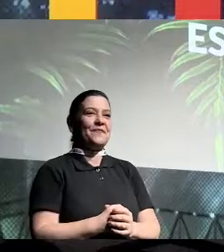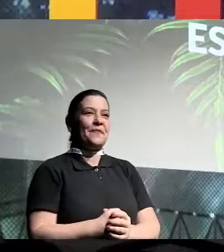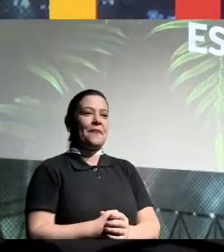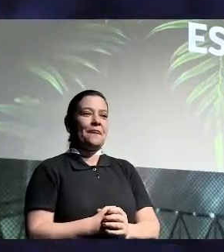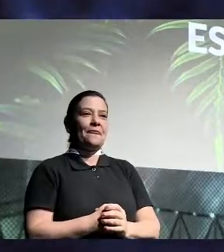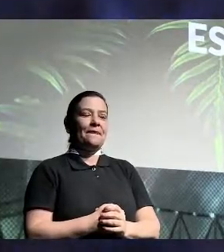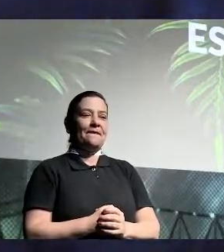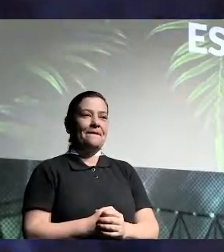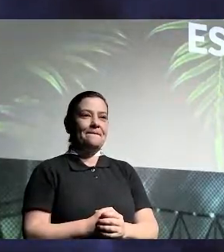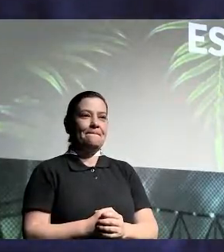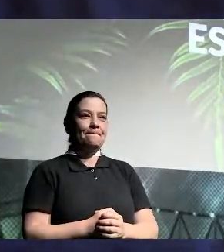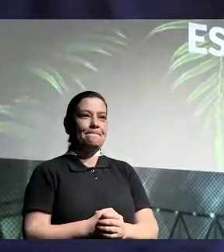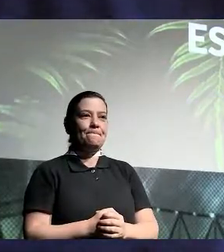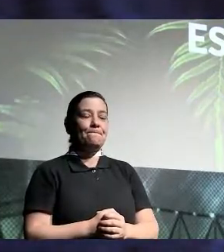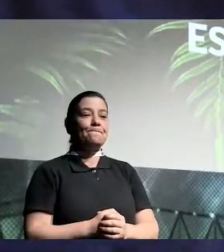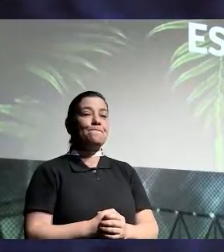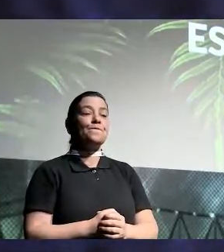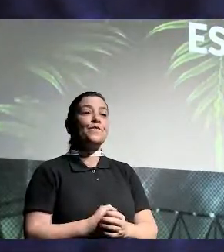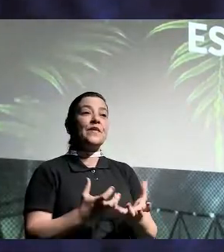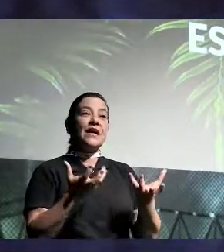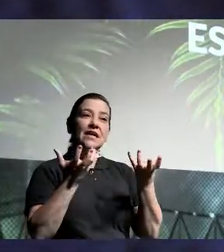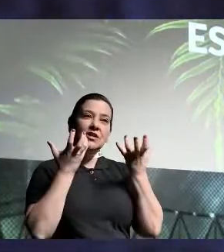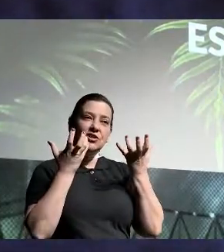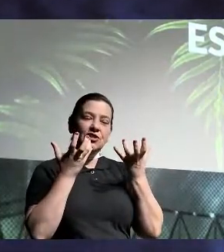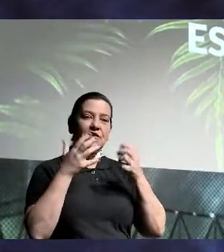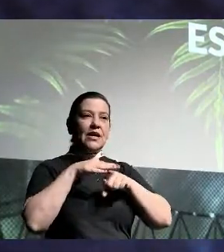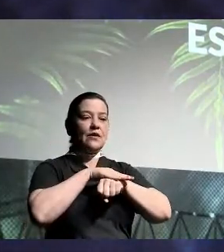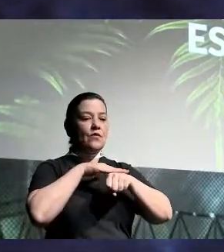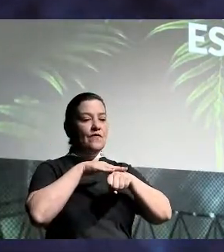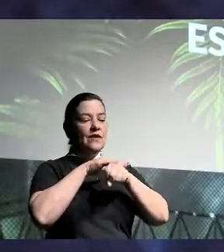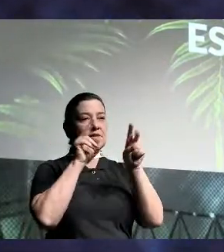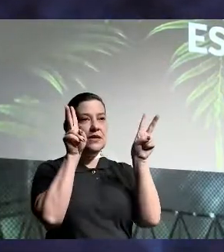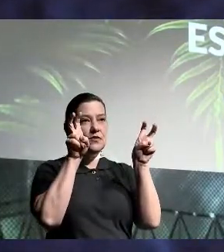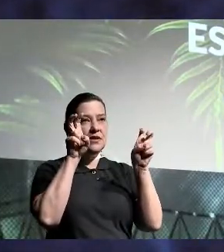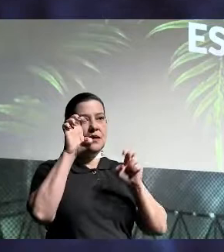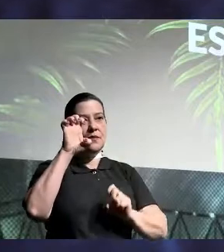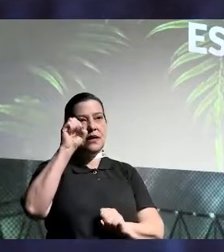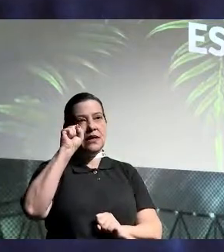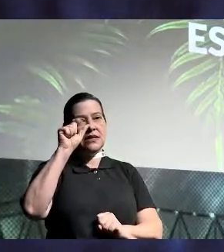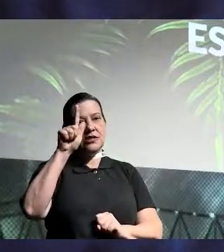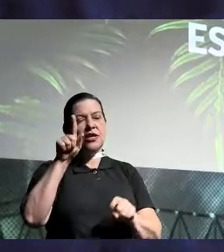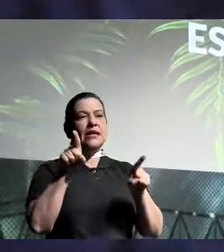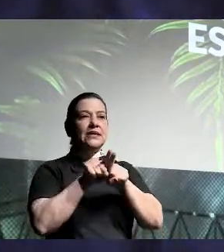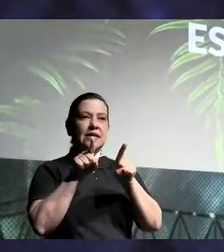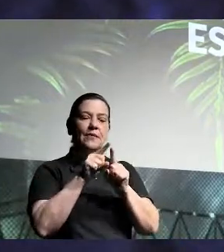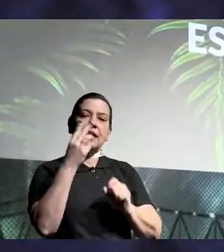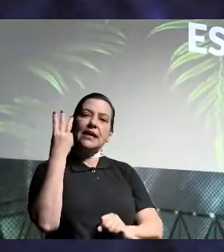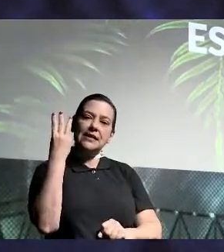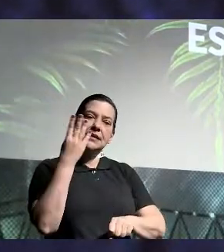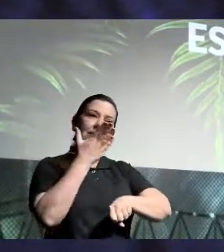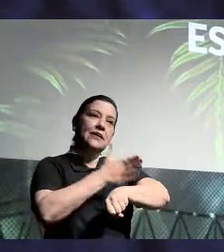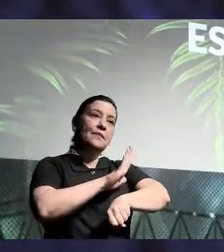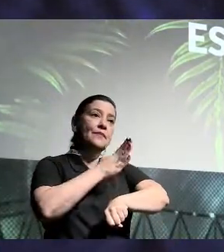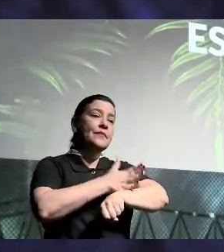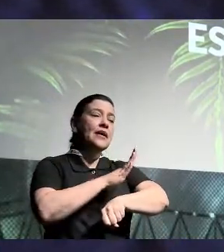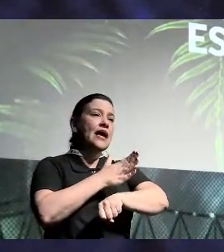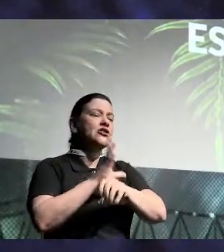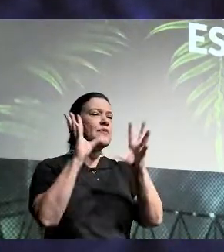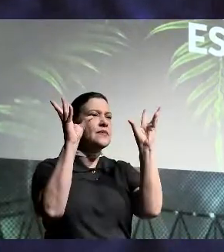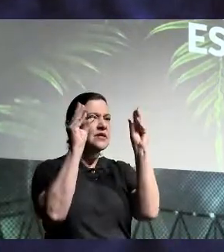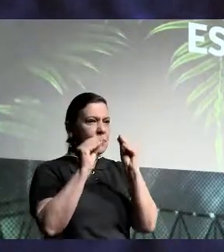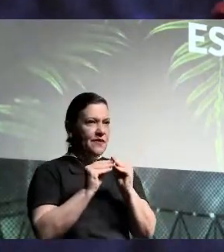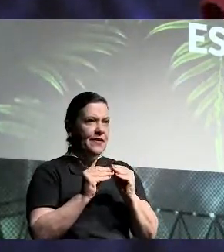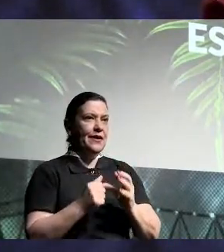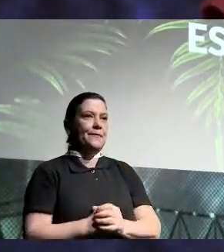Então, a ideia aqui é a gente falar um pouquinho sobre SG e como é que essas três letrinhas funcionam na prática, mas tentando simplificar.